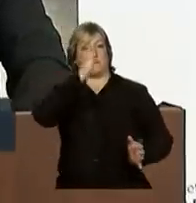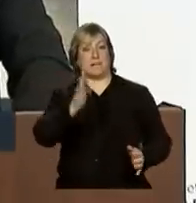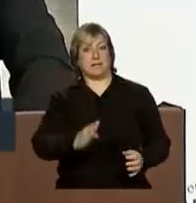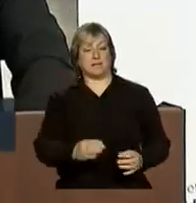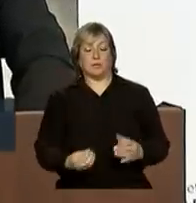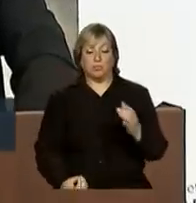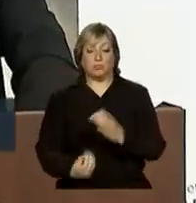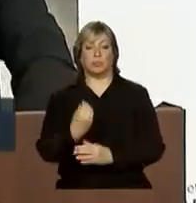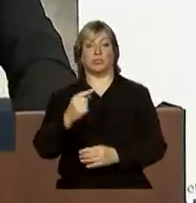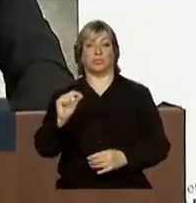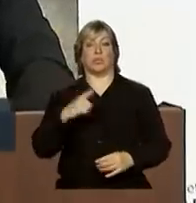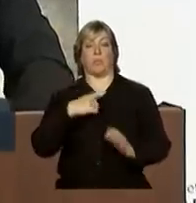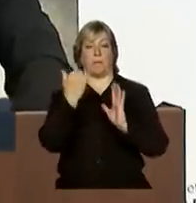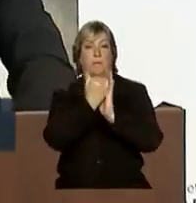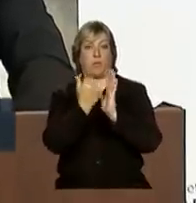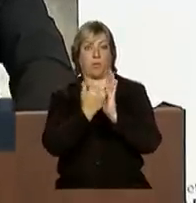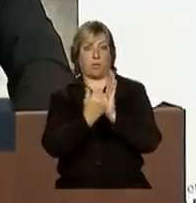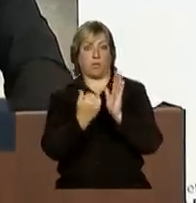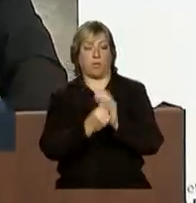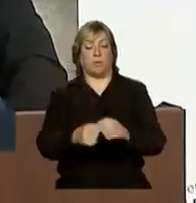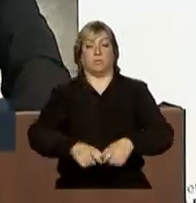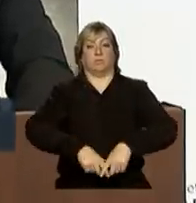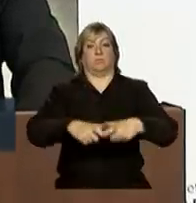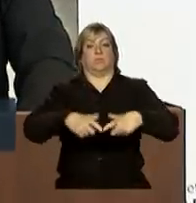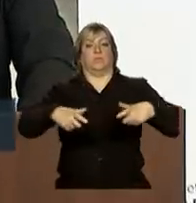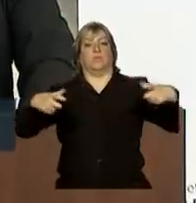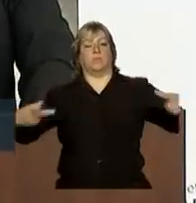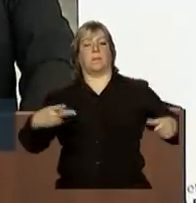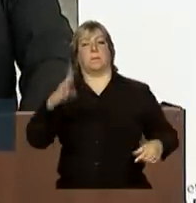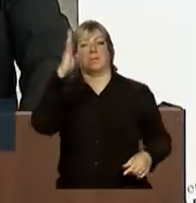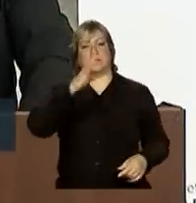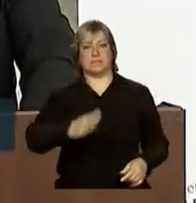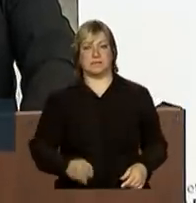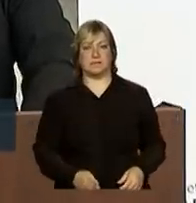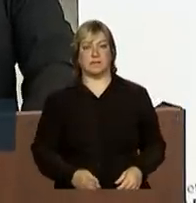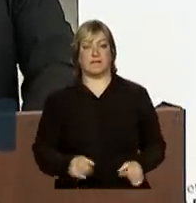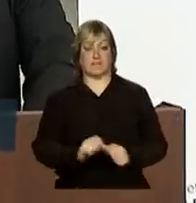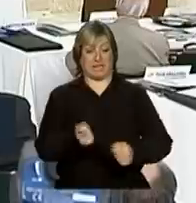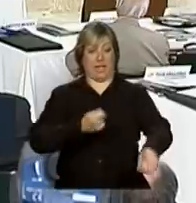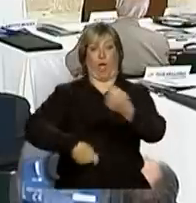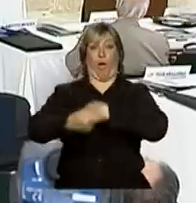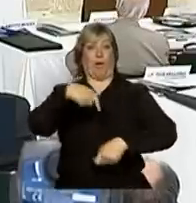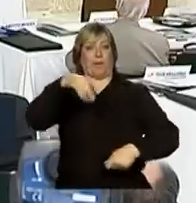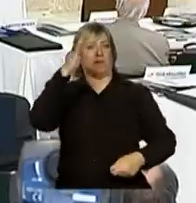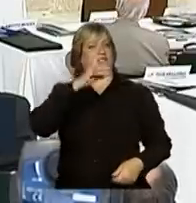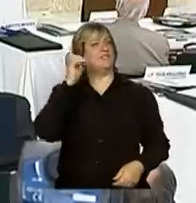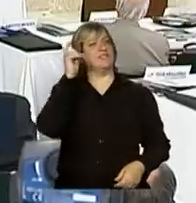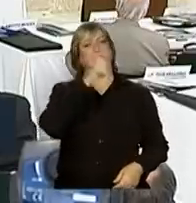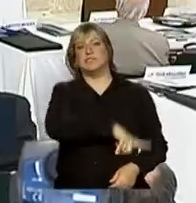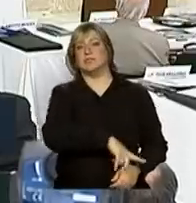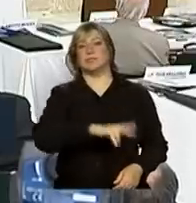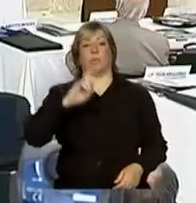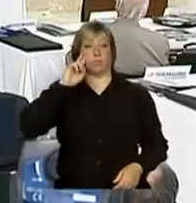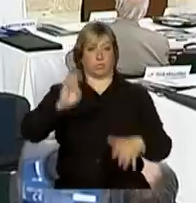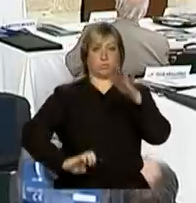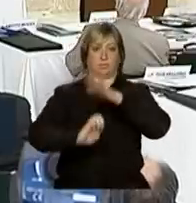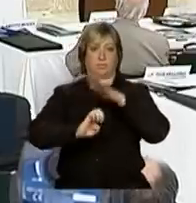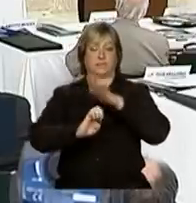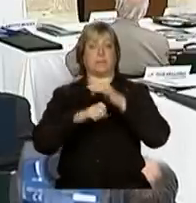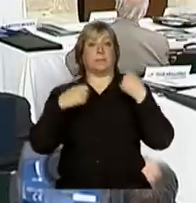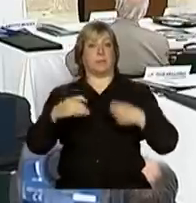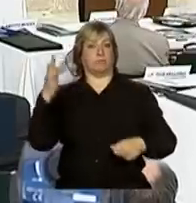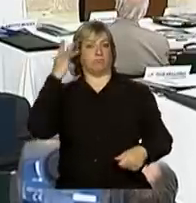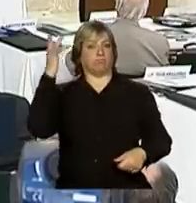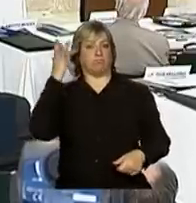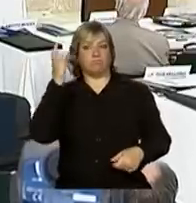um programa de desengargalamento amplo no Estado brasileiro. Fazer negócio no Brasil é difícil, o empresário tem que ser um